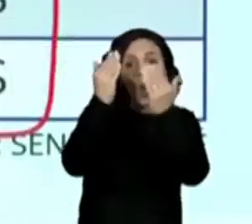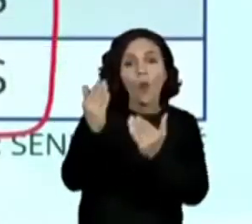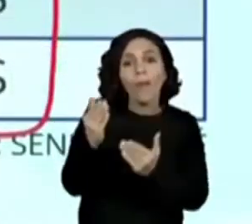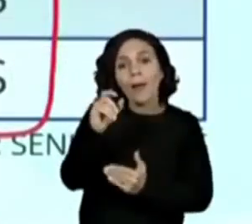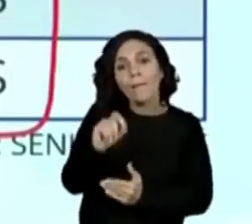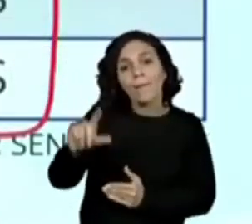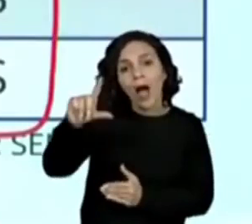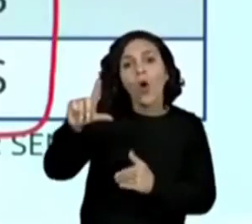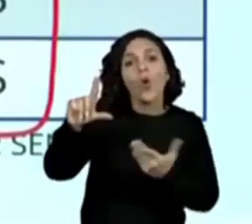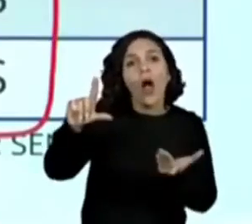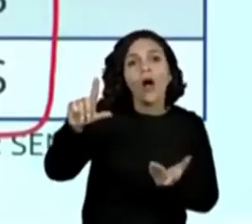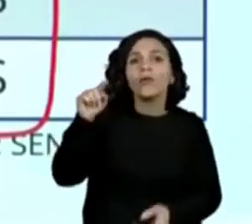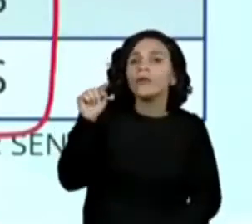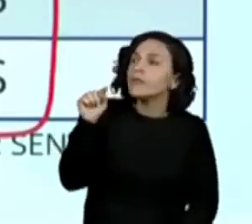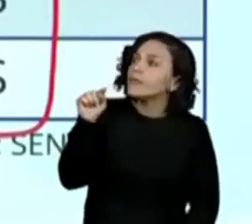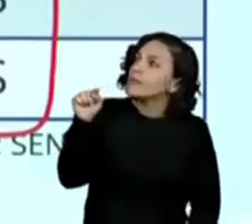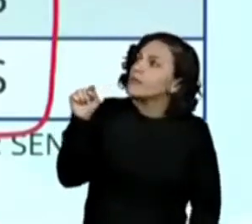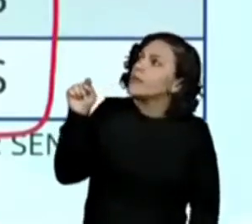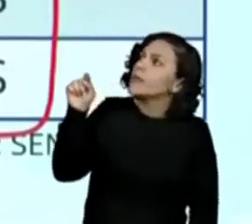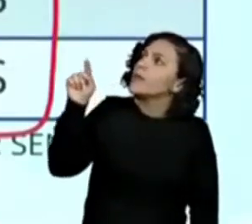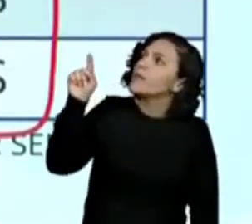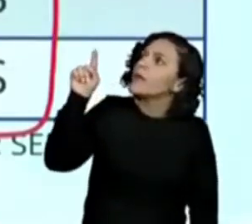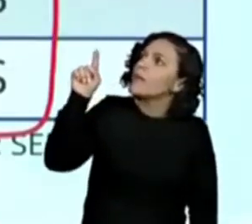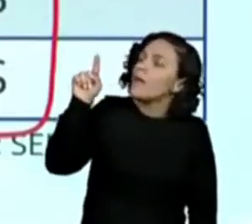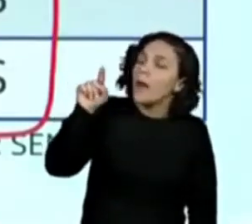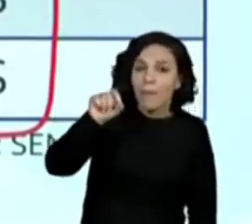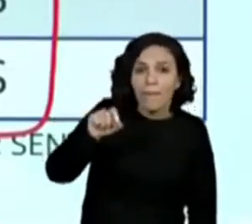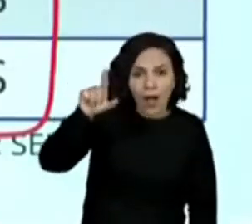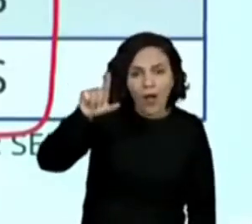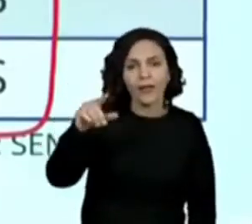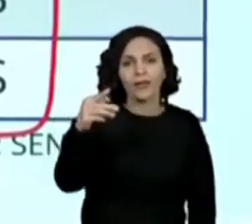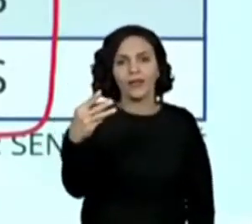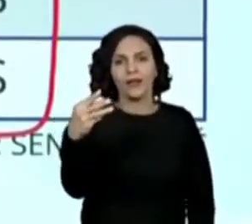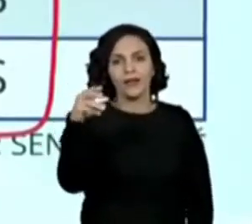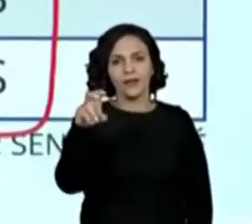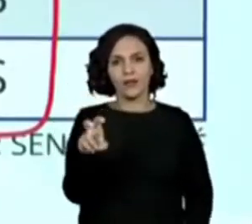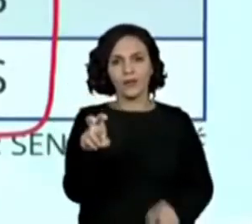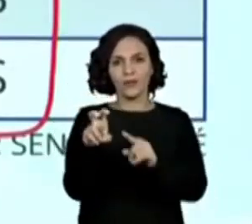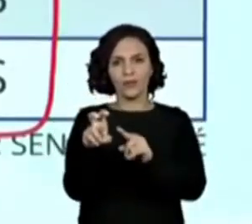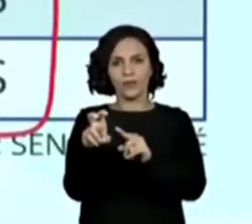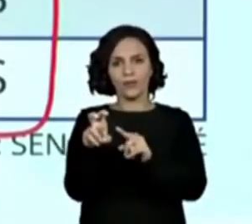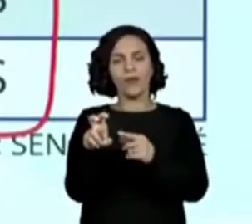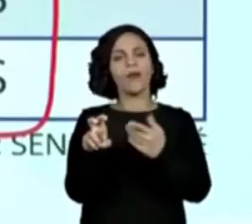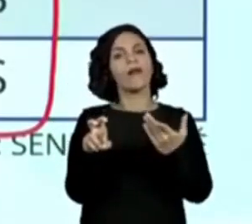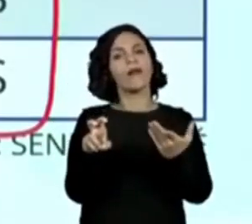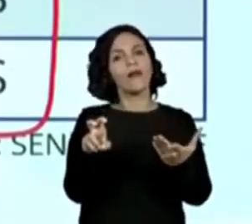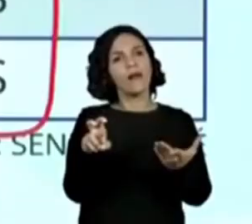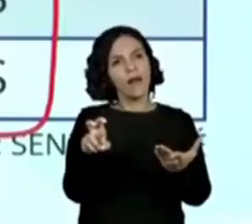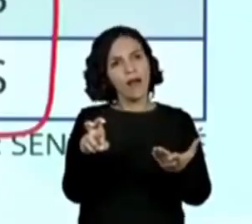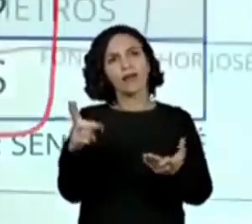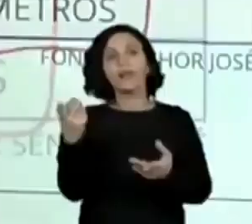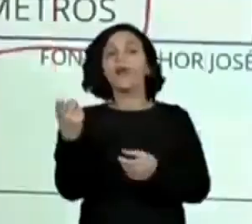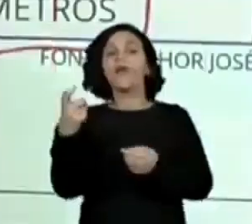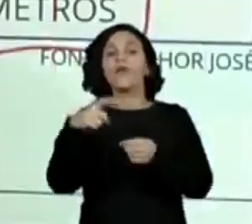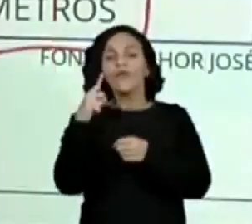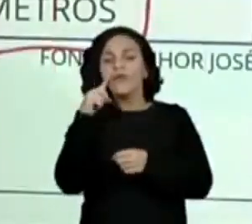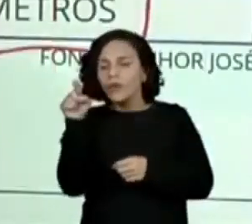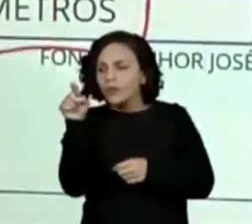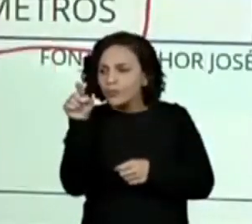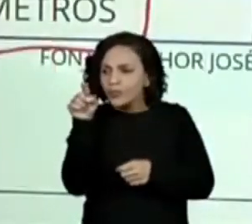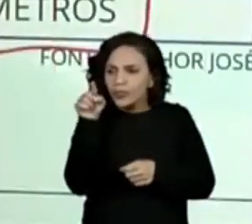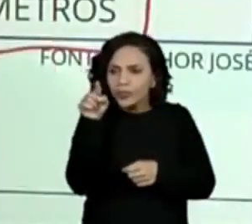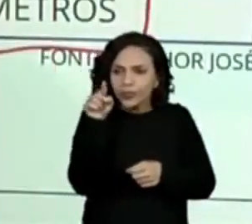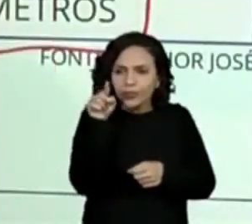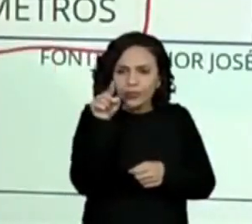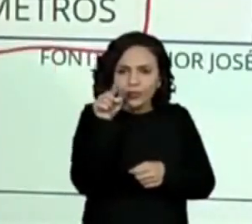E aí, como vocês disseram, o maior número é o 35. Eu volto aqui na tabela, na